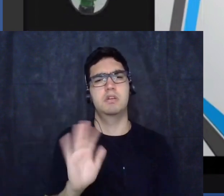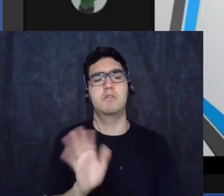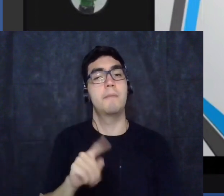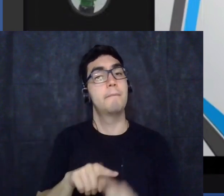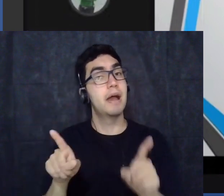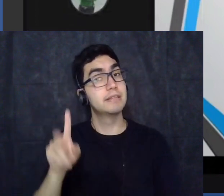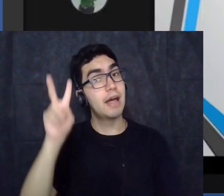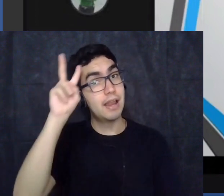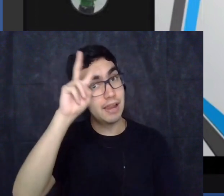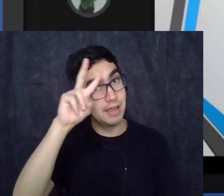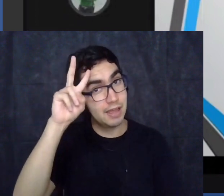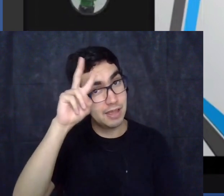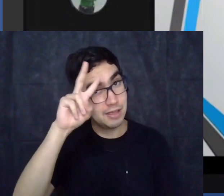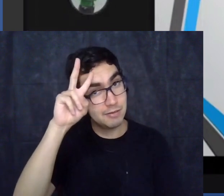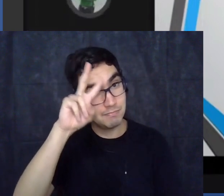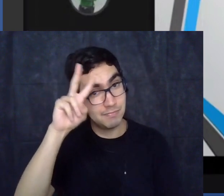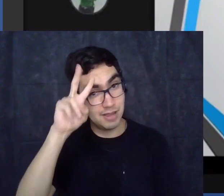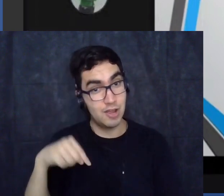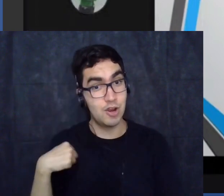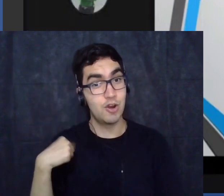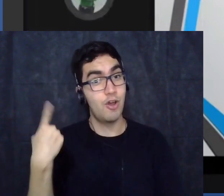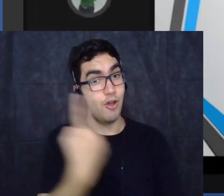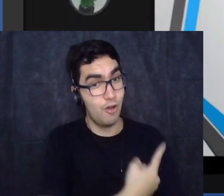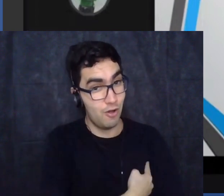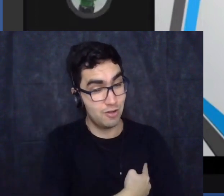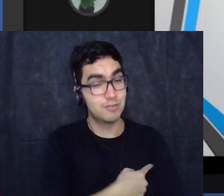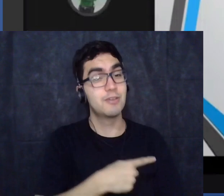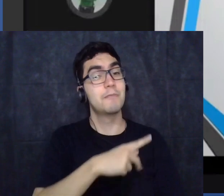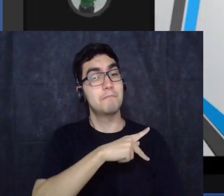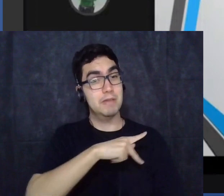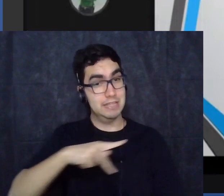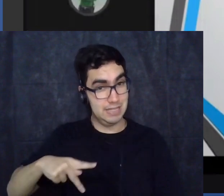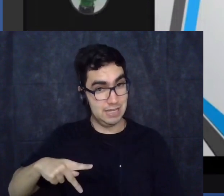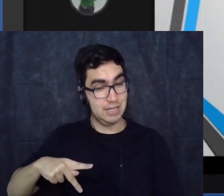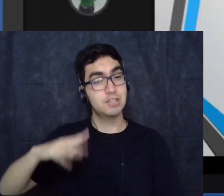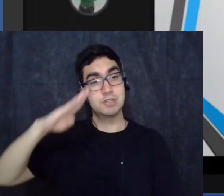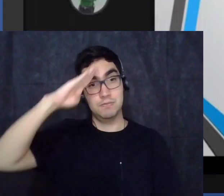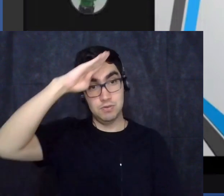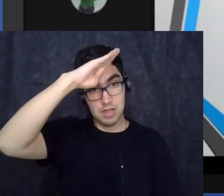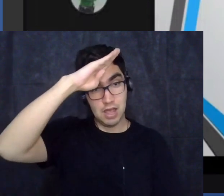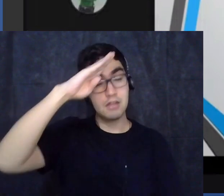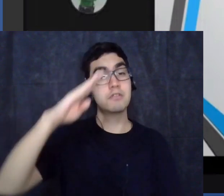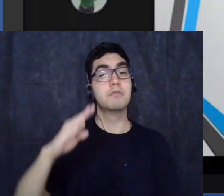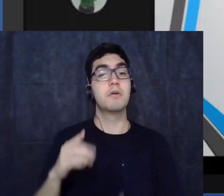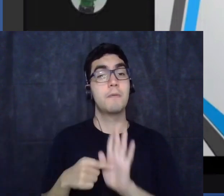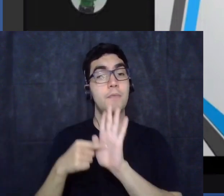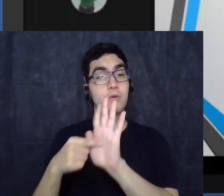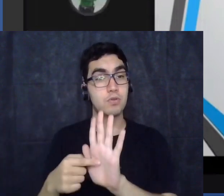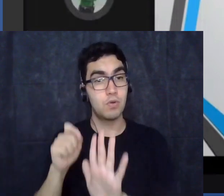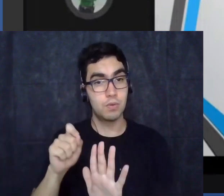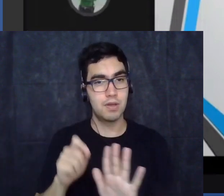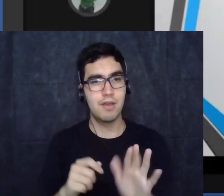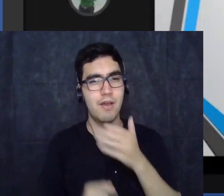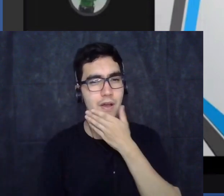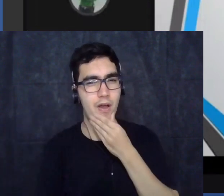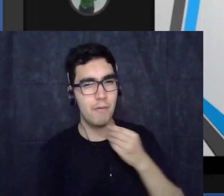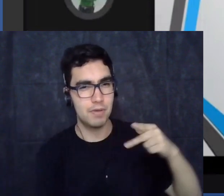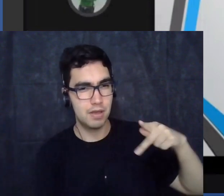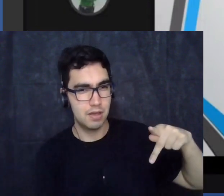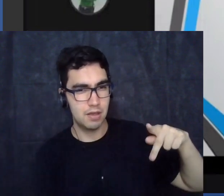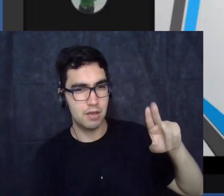semana que o nosso presidente ficou entusiasmado quando o Putin numa